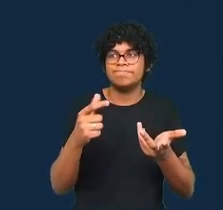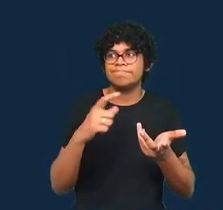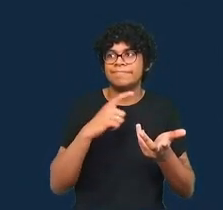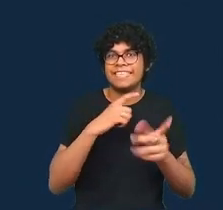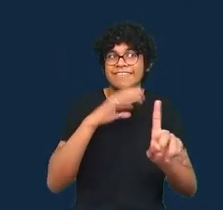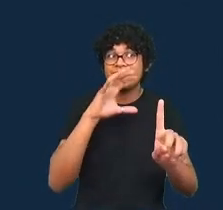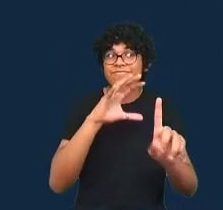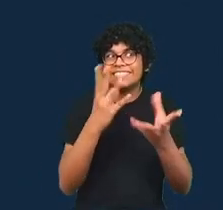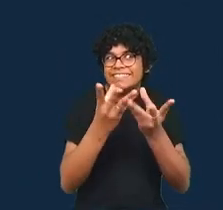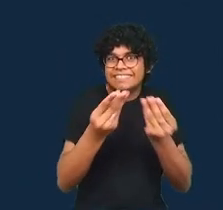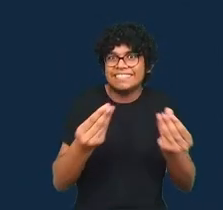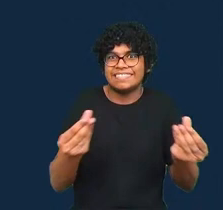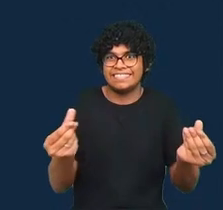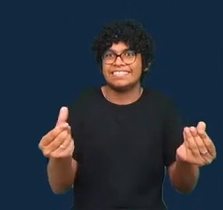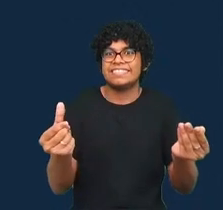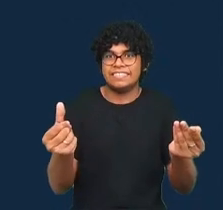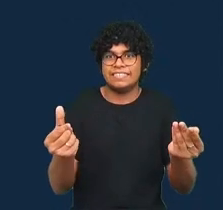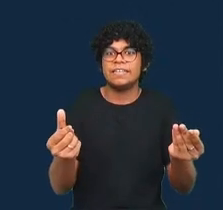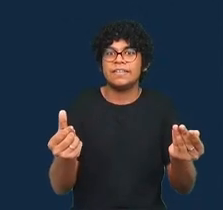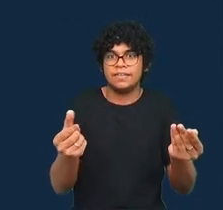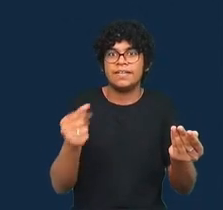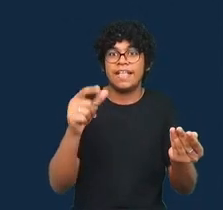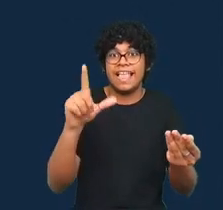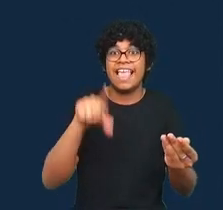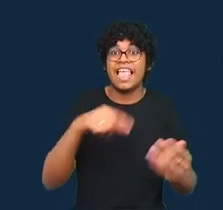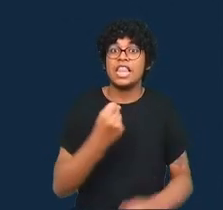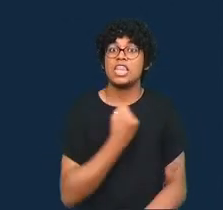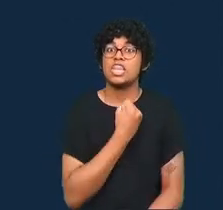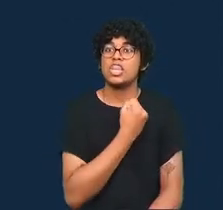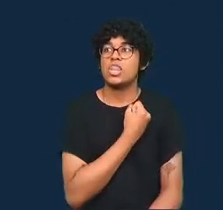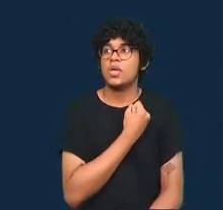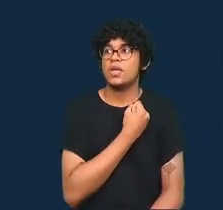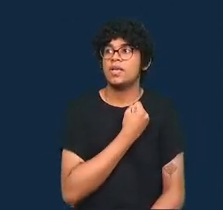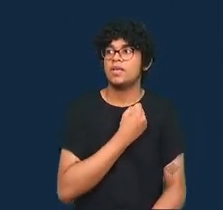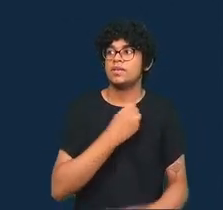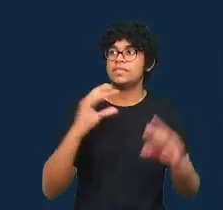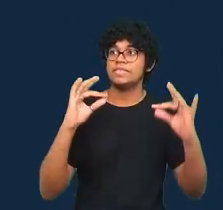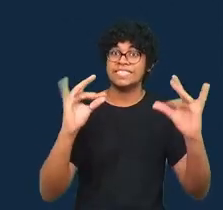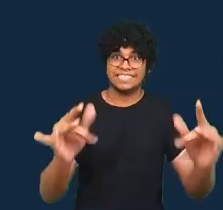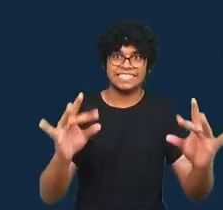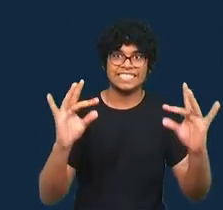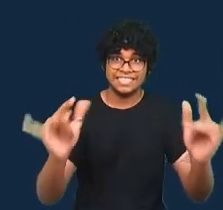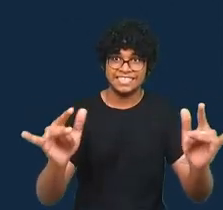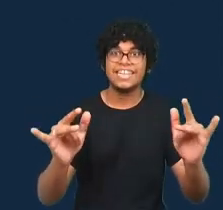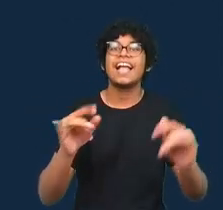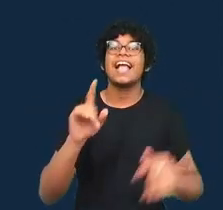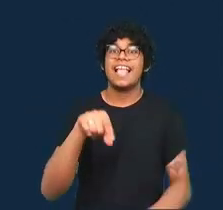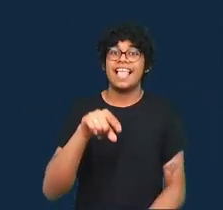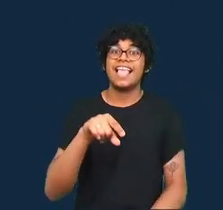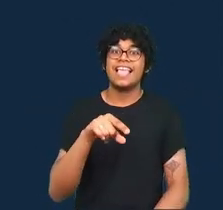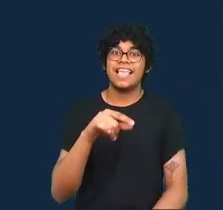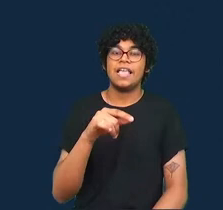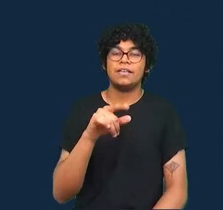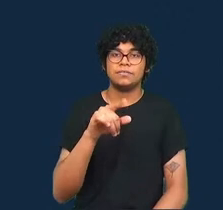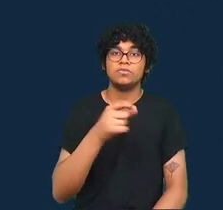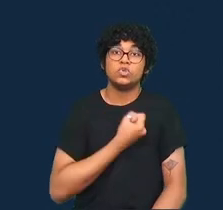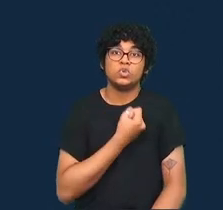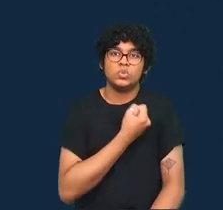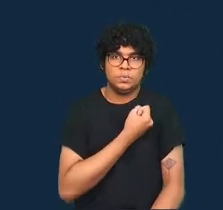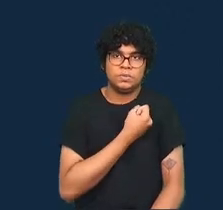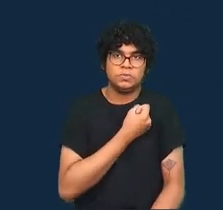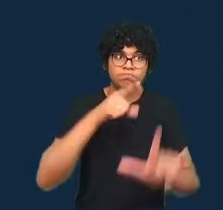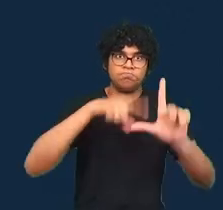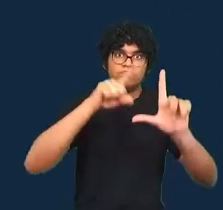sobre o número dessas espécies no mesmo espaço nesse caso aqui é um vagão do metrô de Nova York